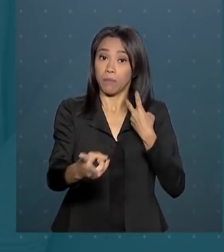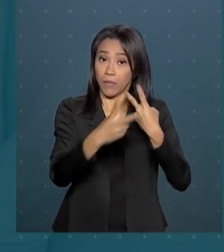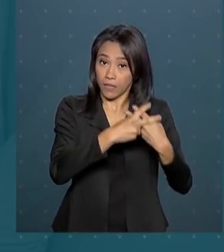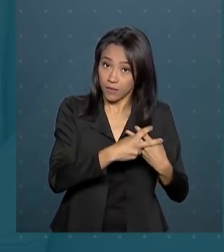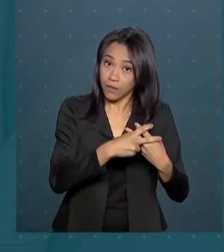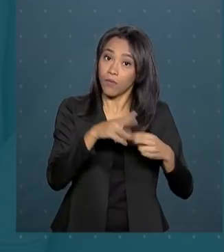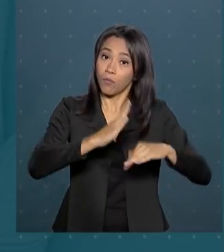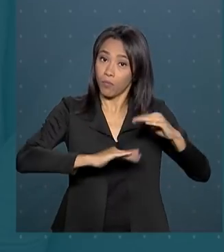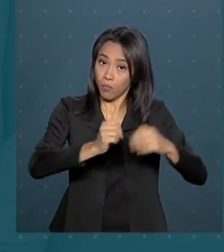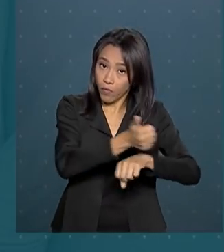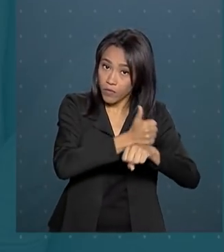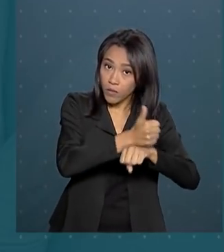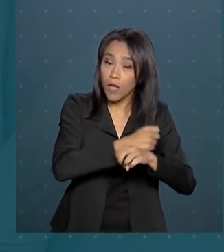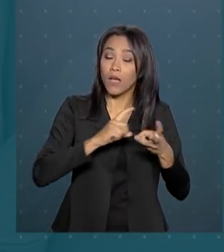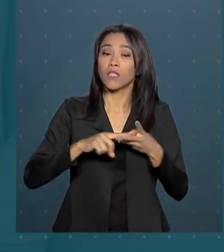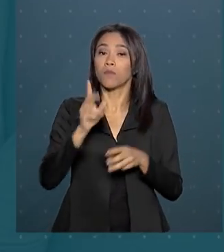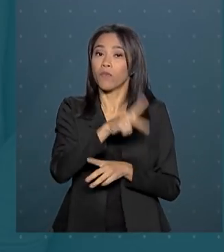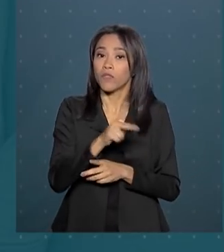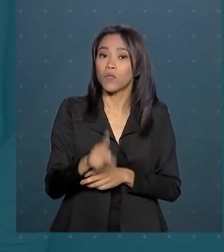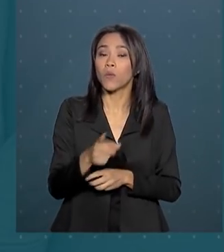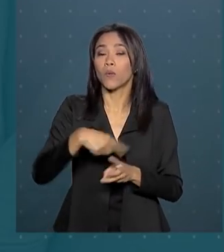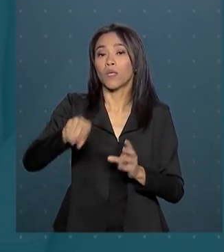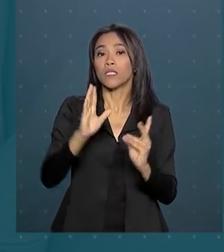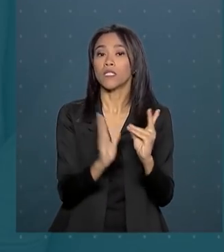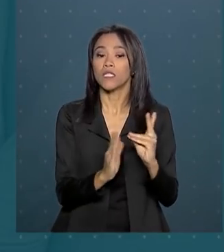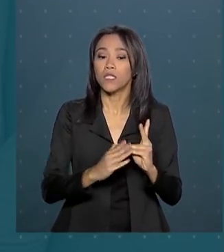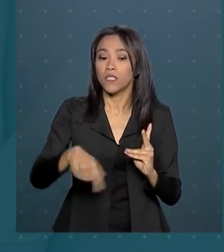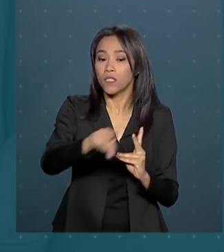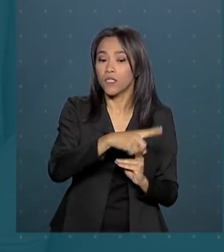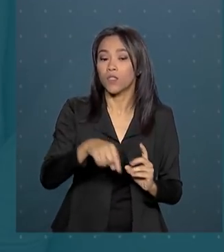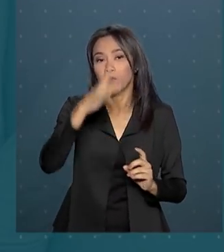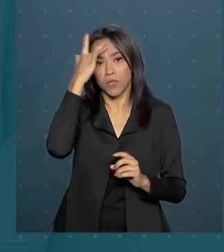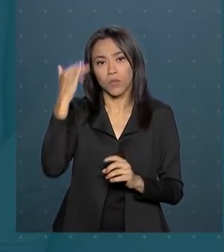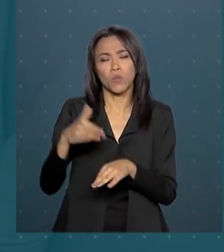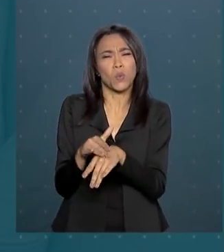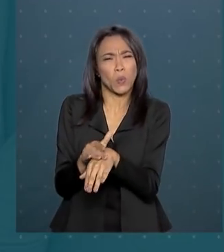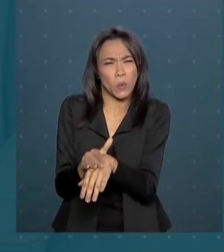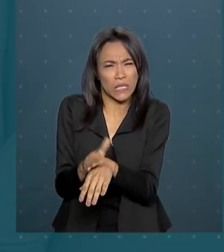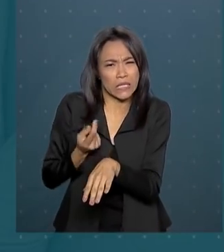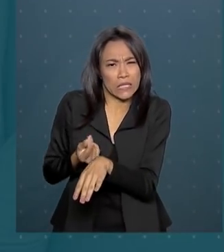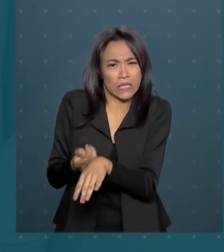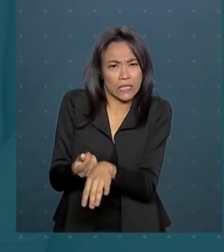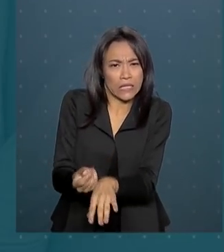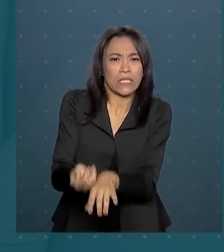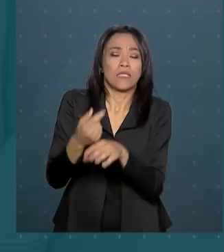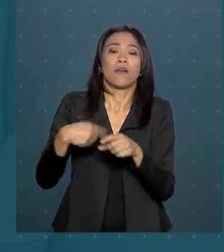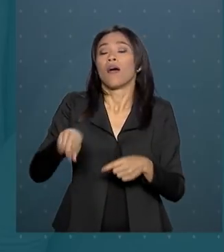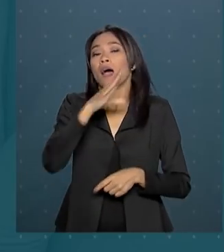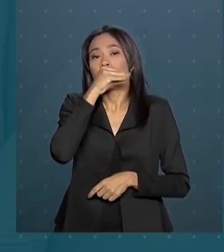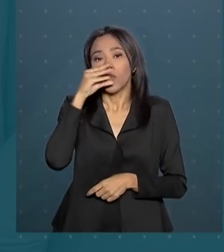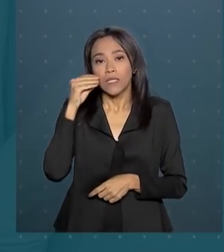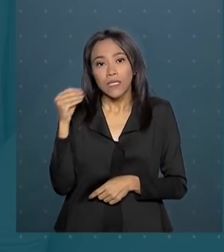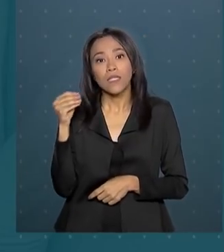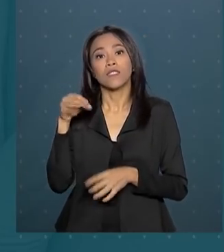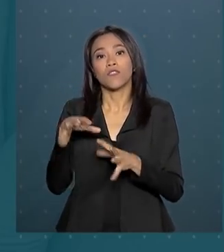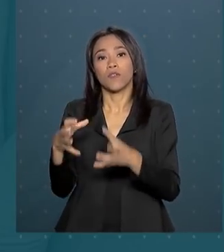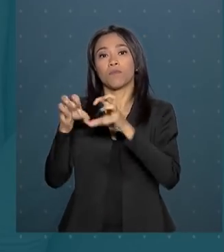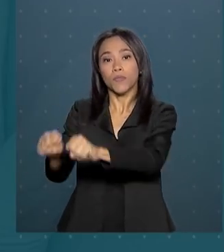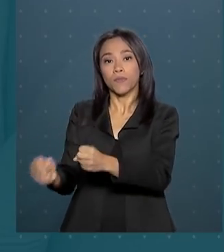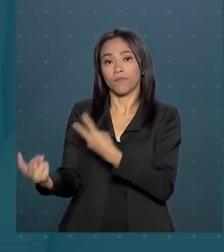além de professores, indígenas, pessoas com doenças crônicas, adolescentes que cumprem medidas